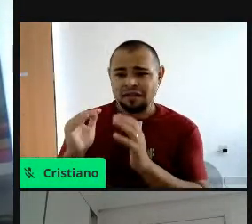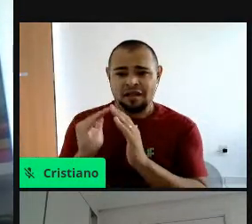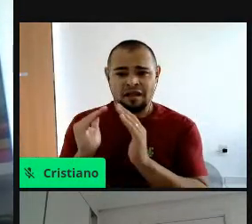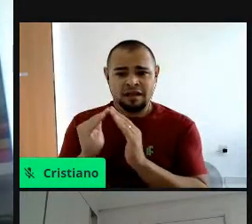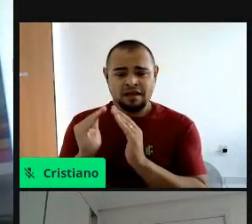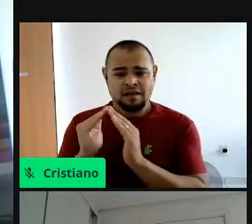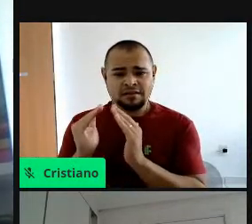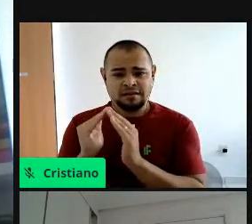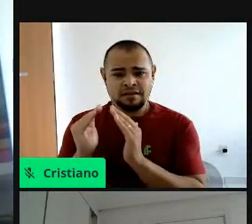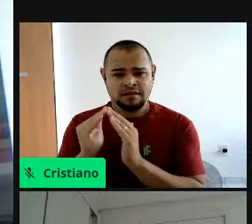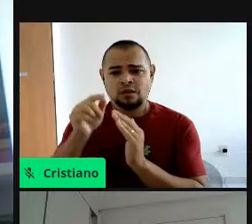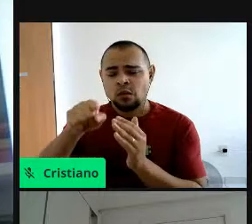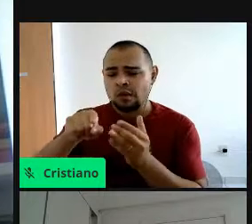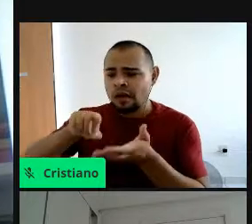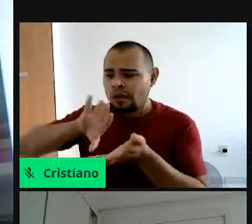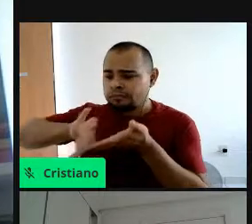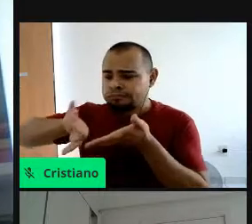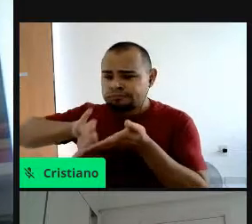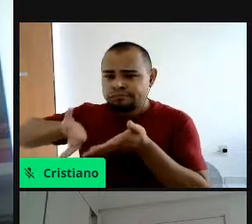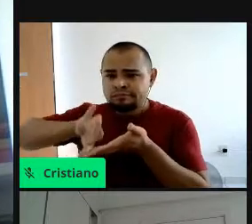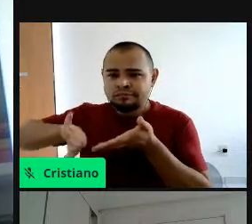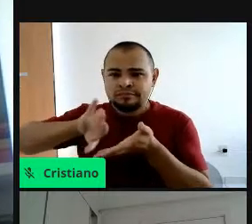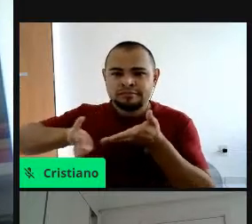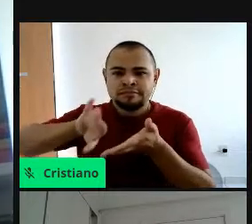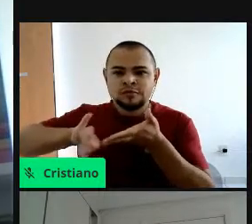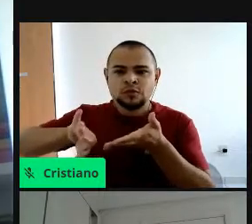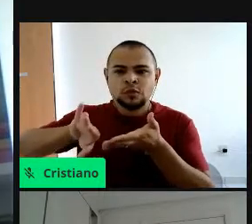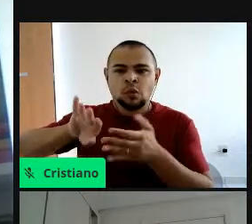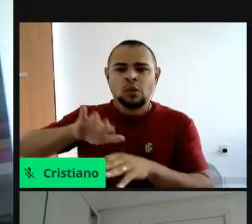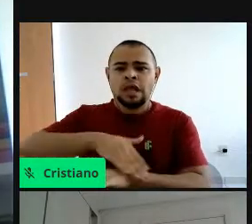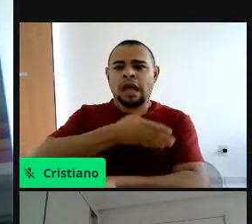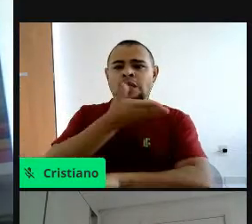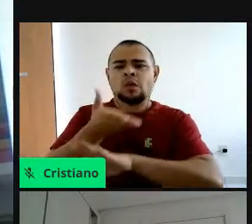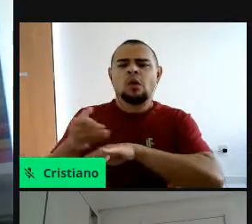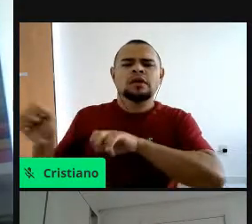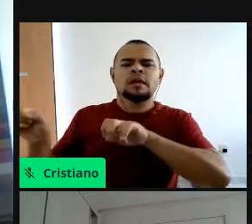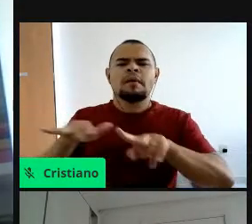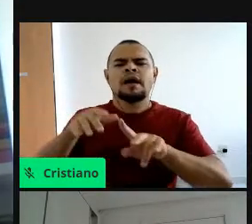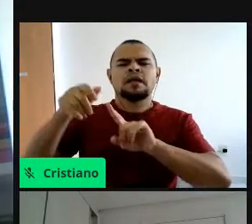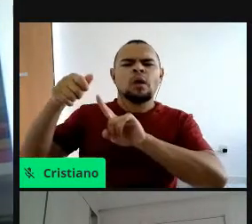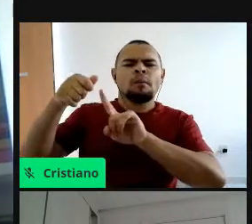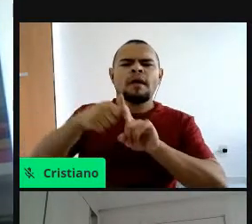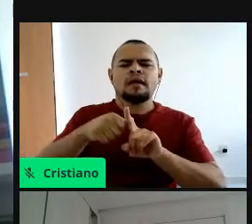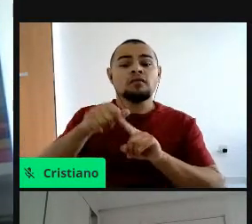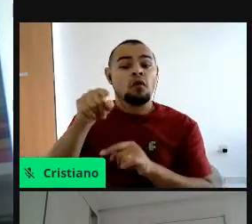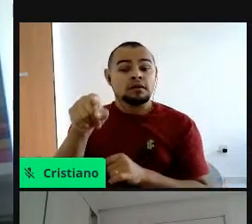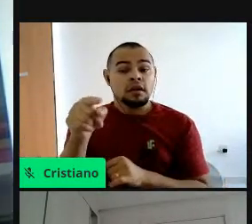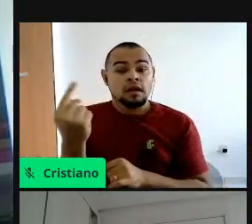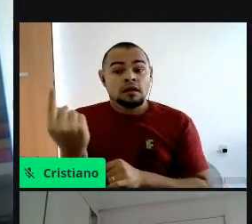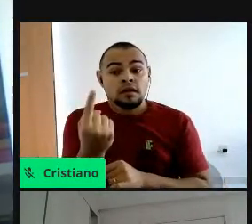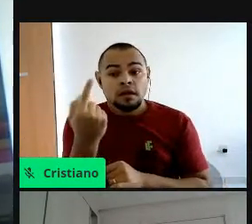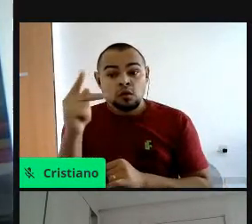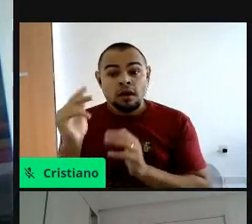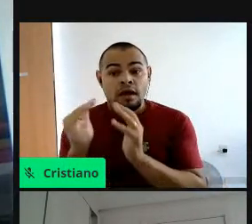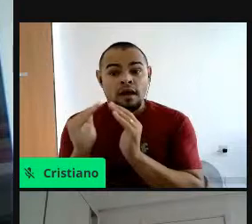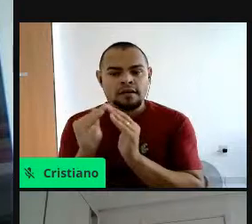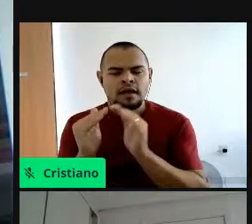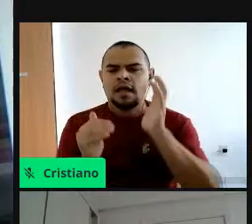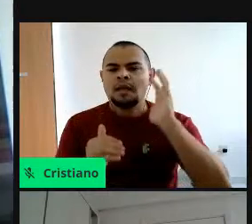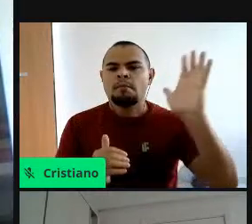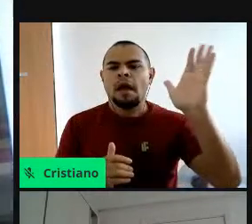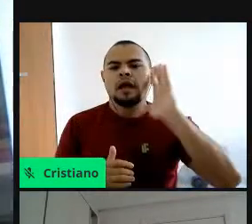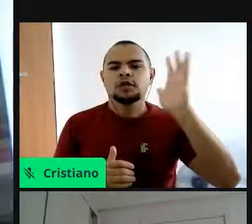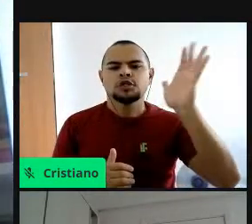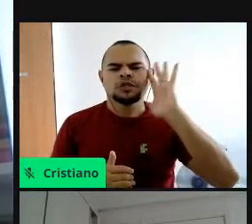é, o que você separa de resíduo por dia, e aquilo numa semana, no mês, isso você, na sua casa, imagina, né, milhões de